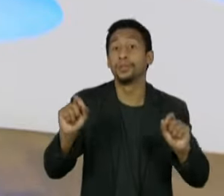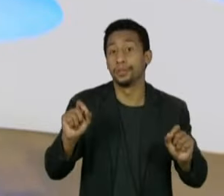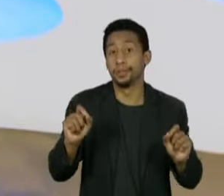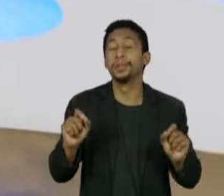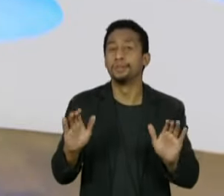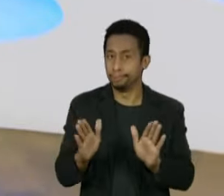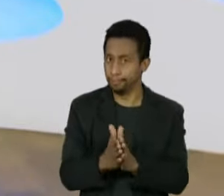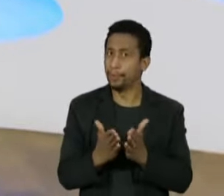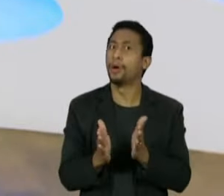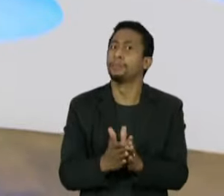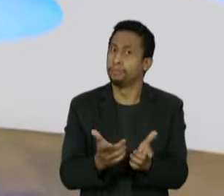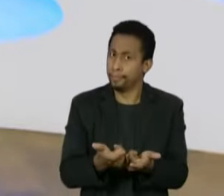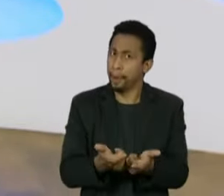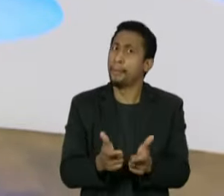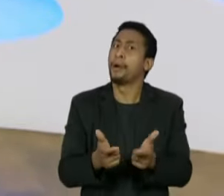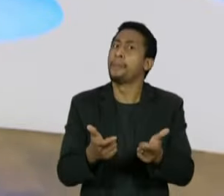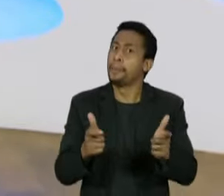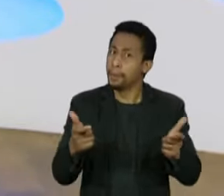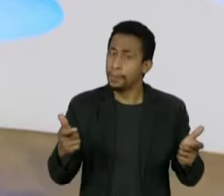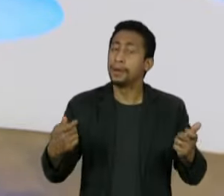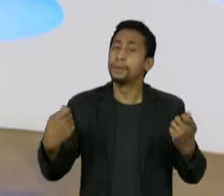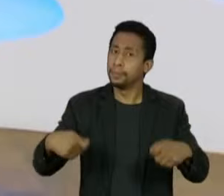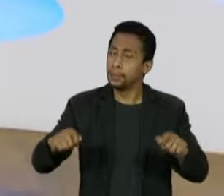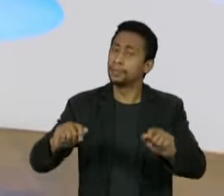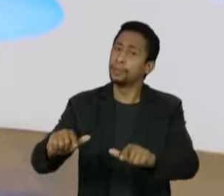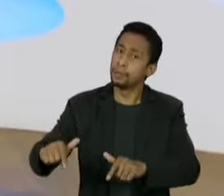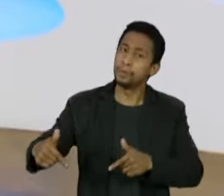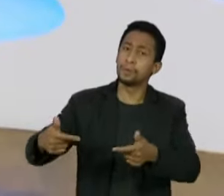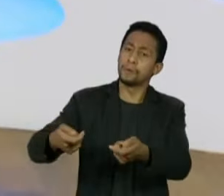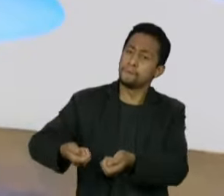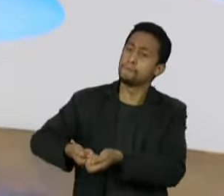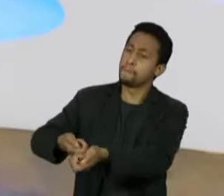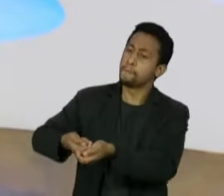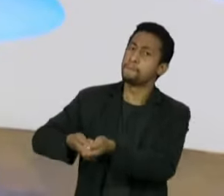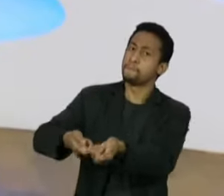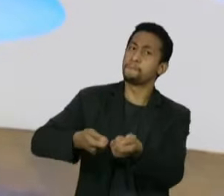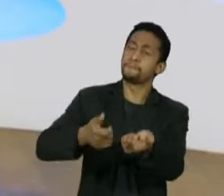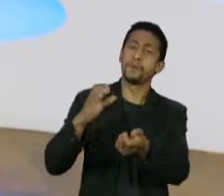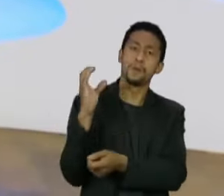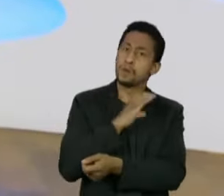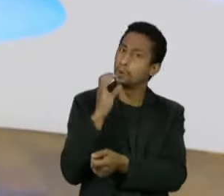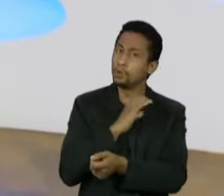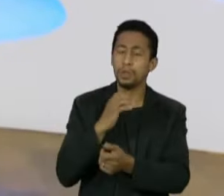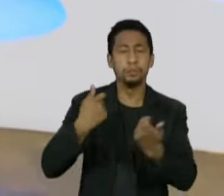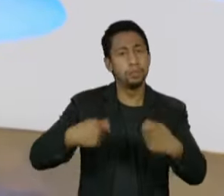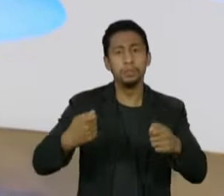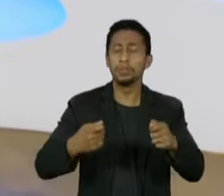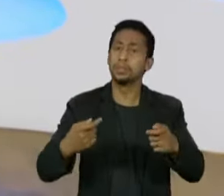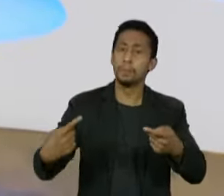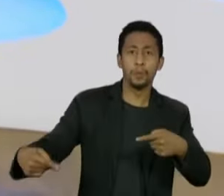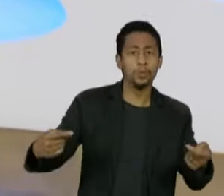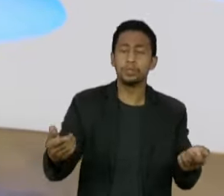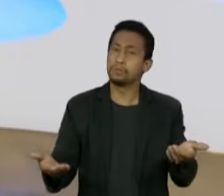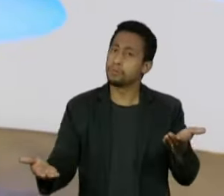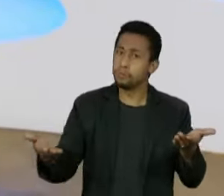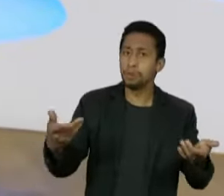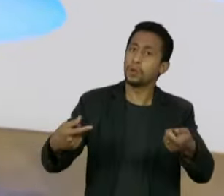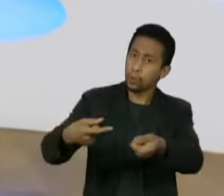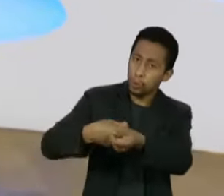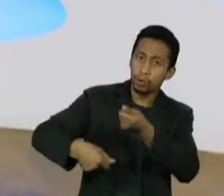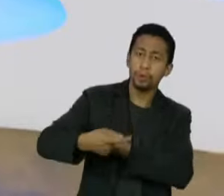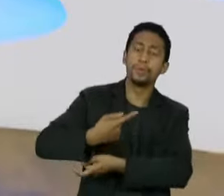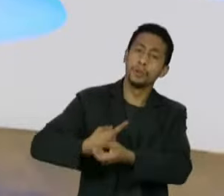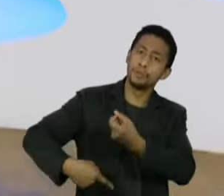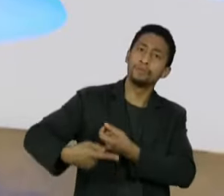miséria, é absurdo. Eu preciso ter uma política pública de transferência de renda imediata, tenho que garantir uma estabilidade política e resgatar a economia. É